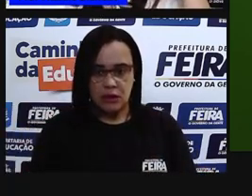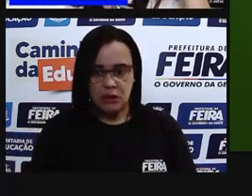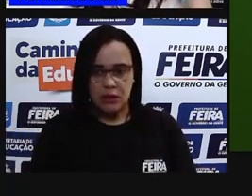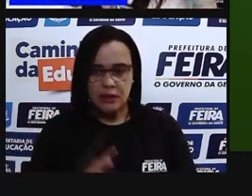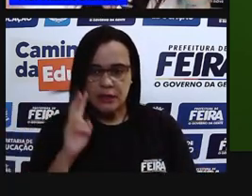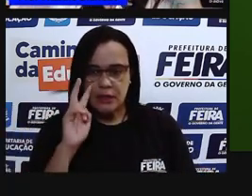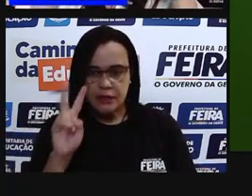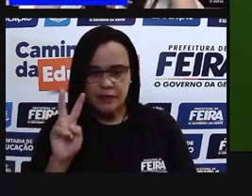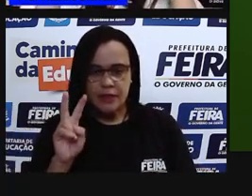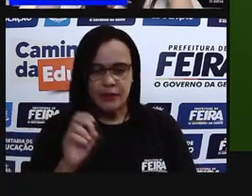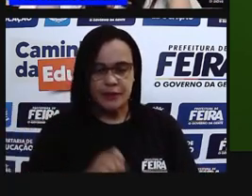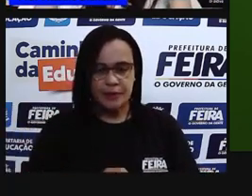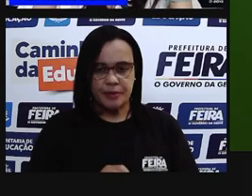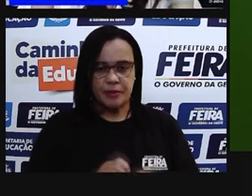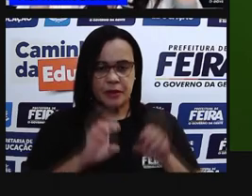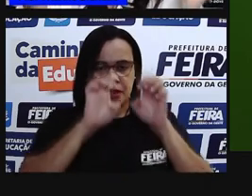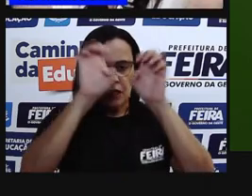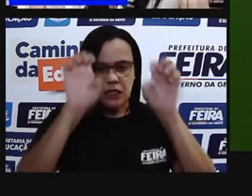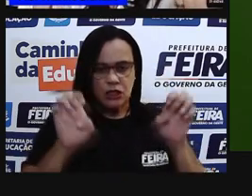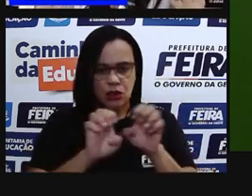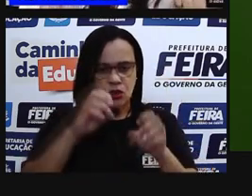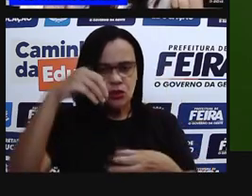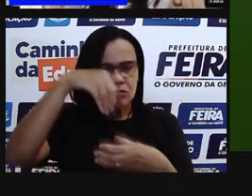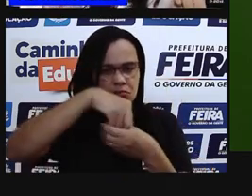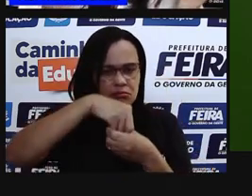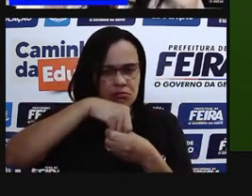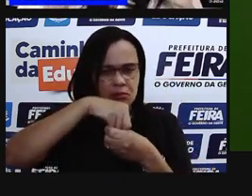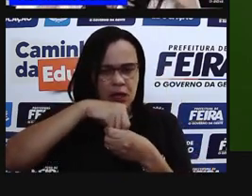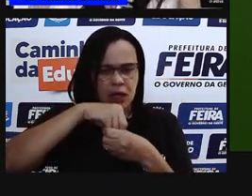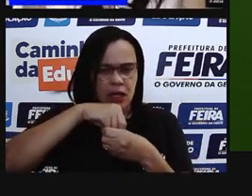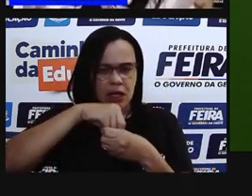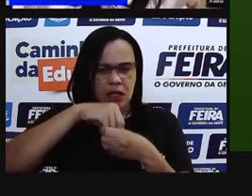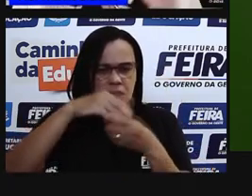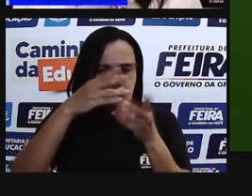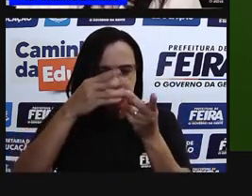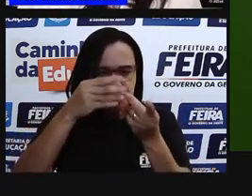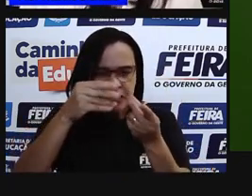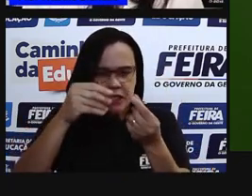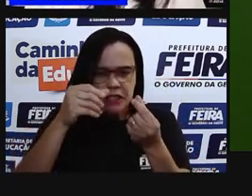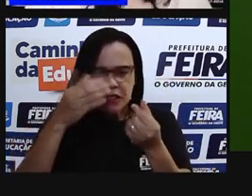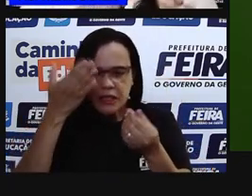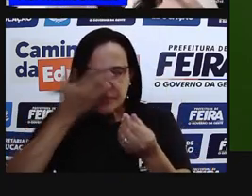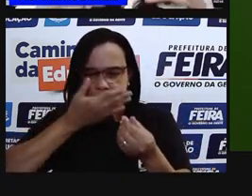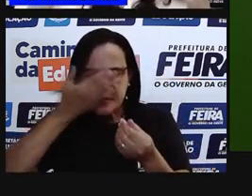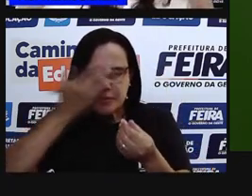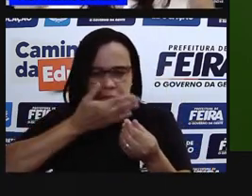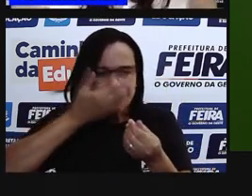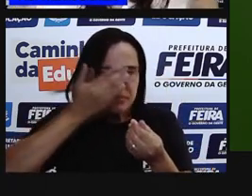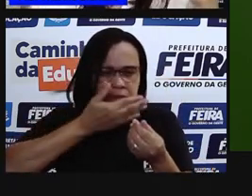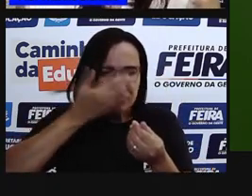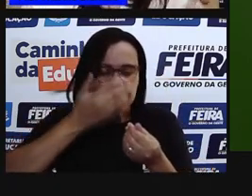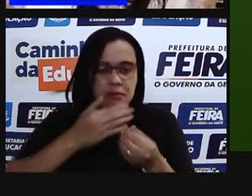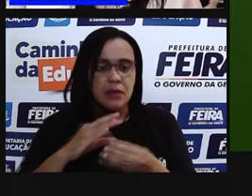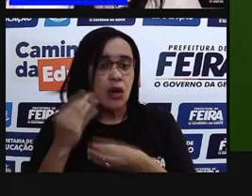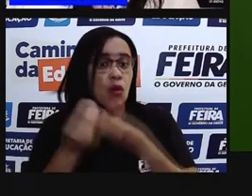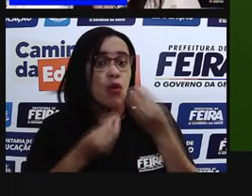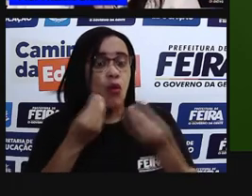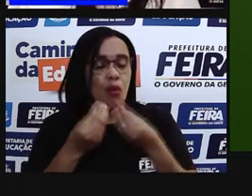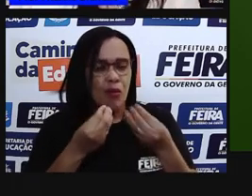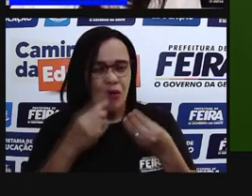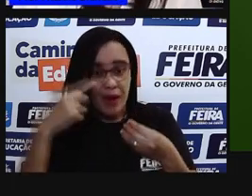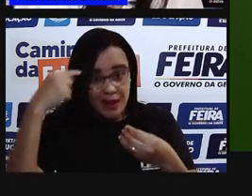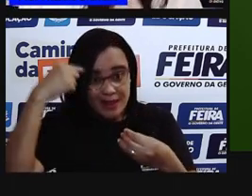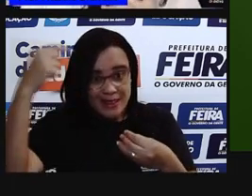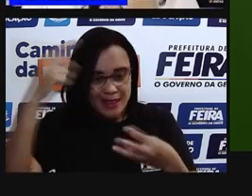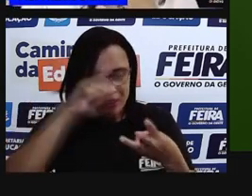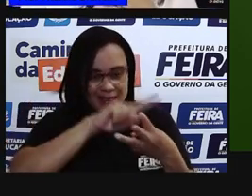transparente, parece que é uma peliculazinha, né? O que é isso? É o que a gente chama de membrana plasmática.